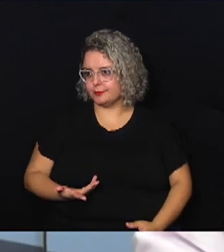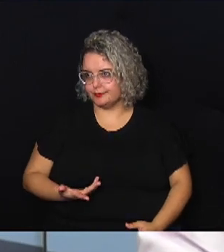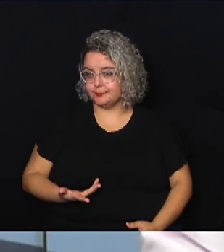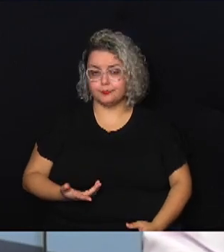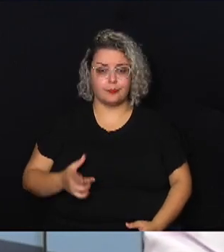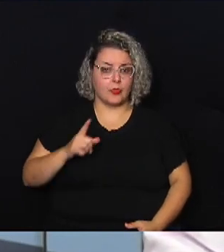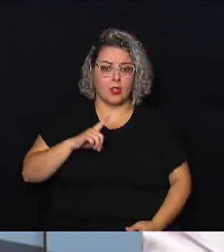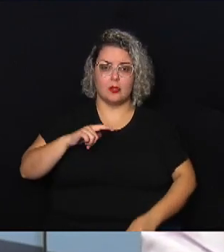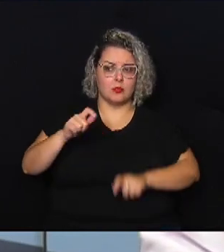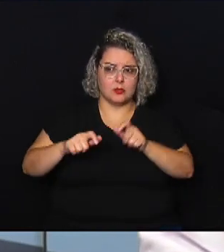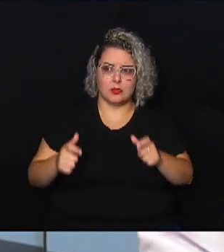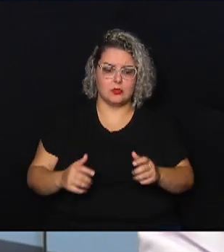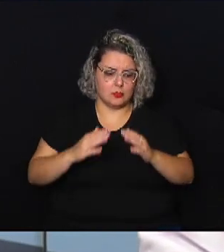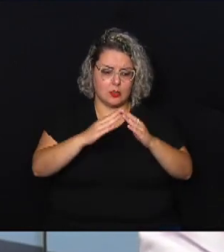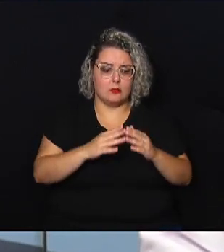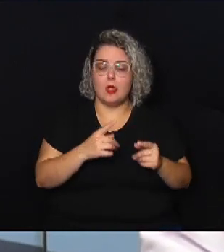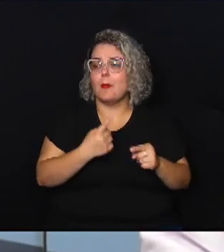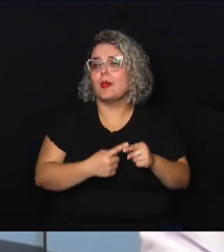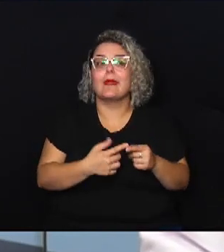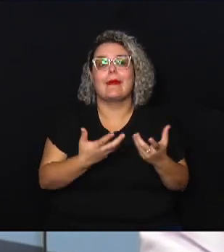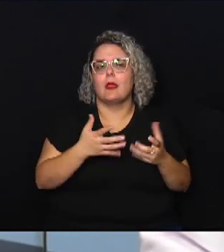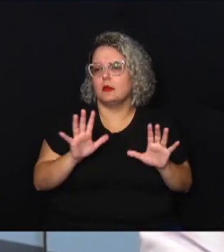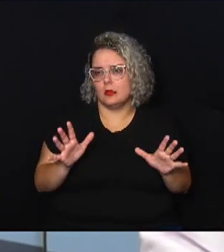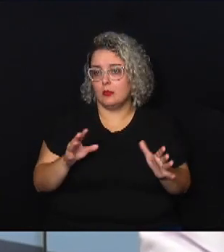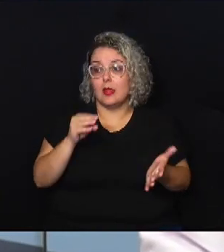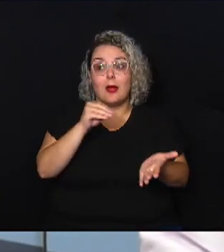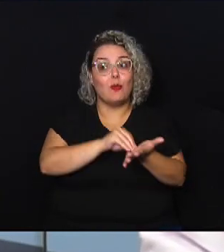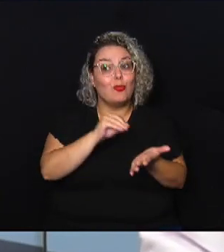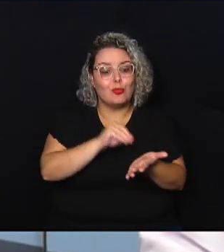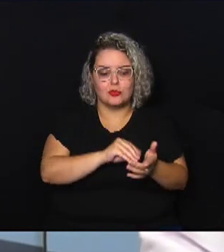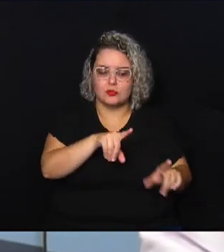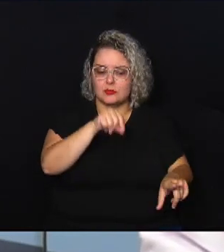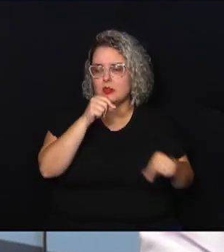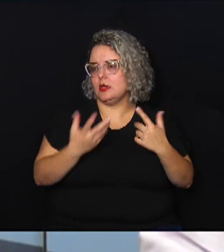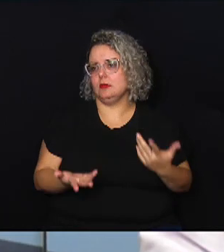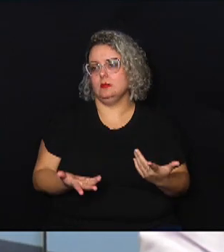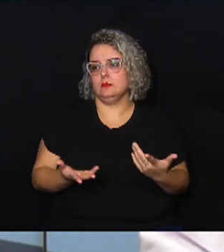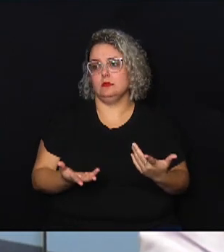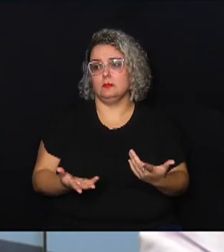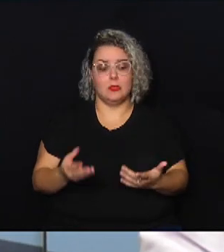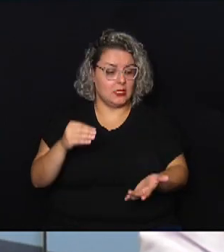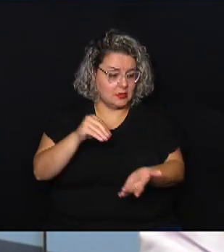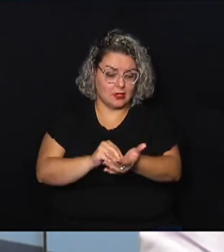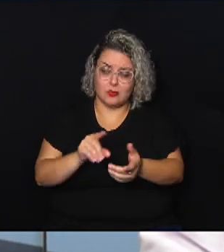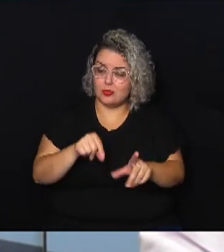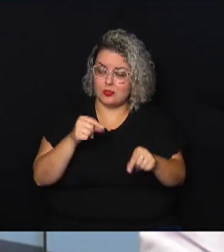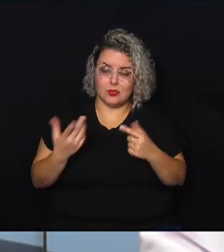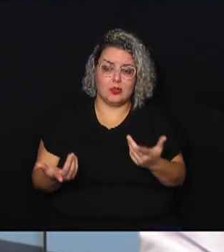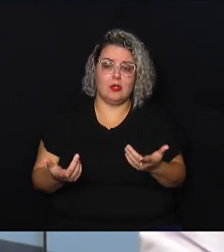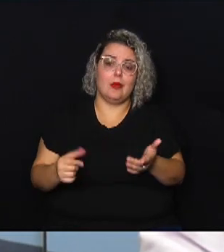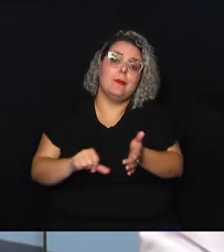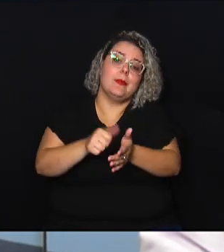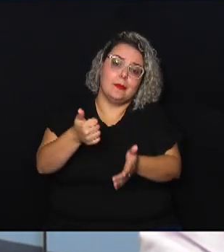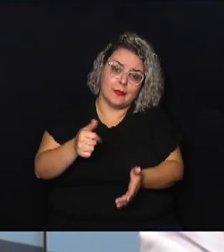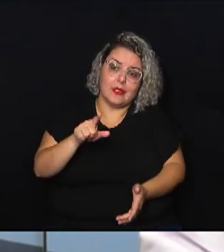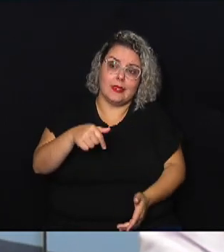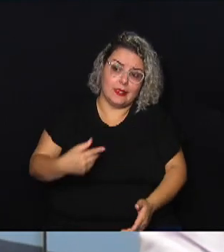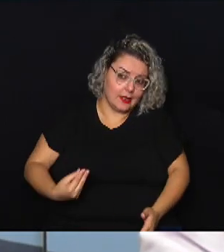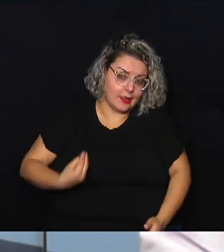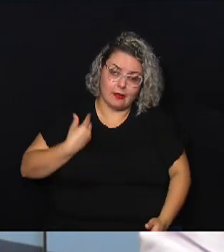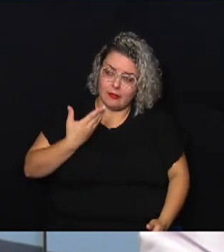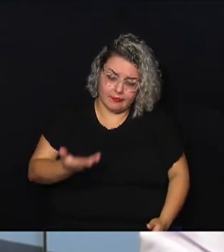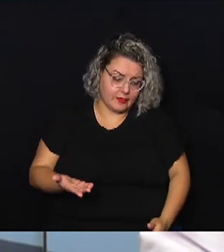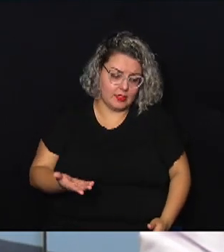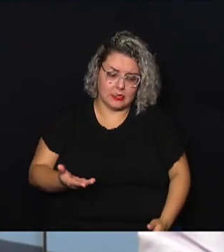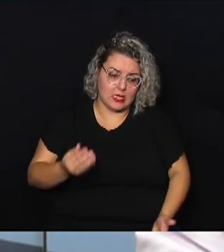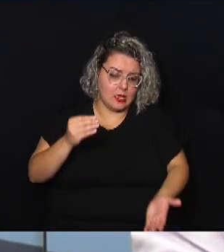mora ali porque quer. É uma última opção. Mas a última opção é a vida. Quer dizer, a primeira opção, né? A última coisa que nós podemos